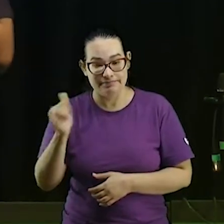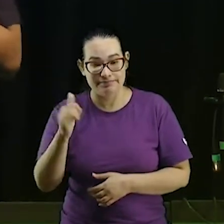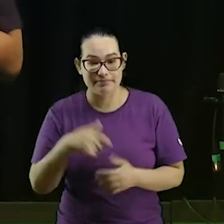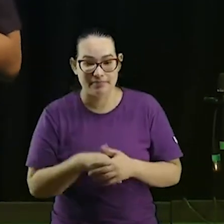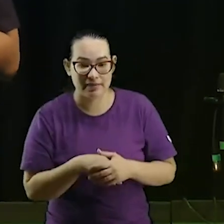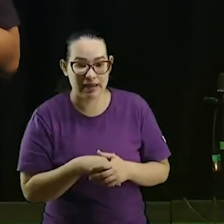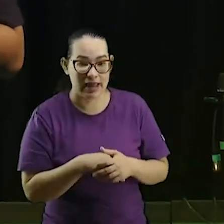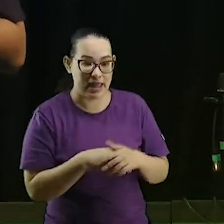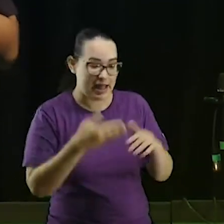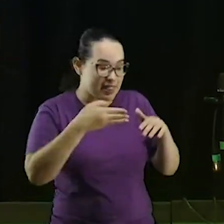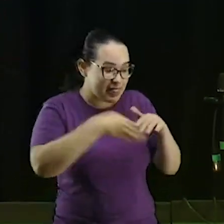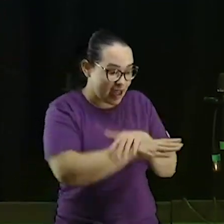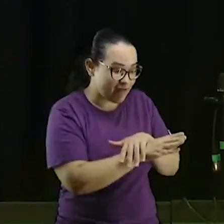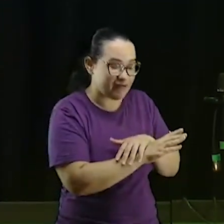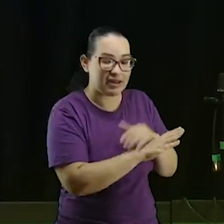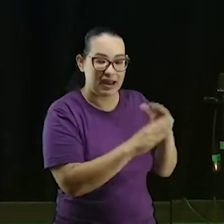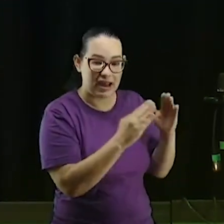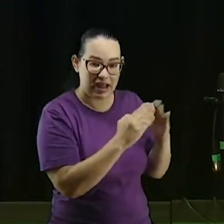lá em casa você pode sair